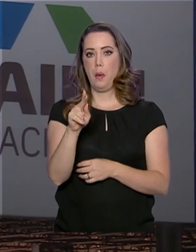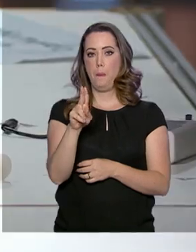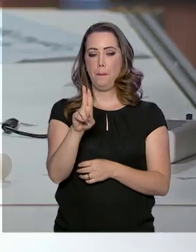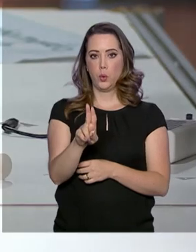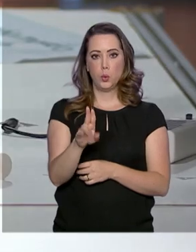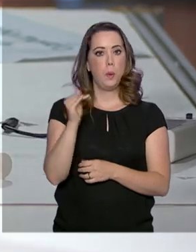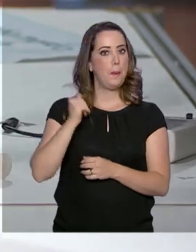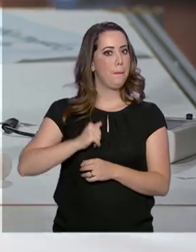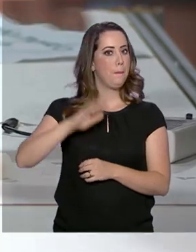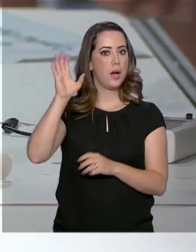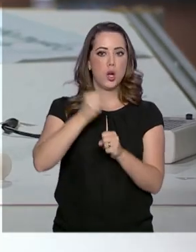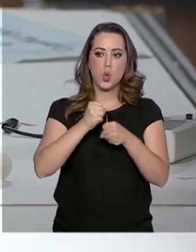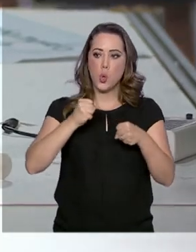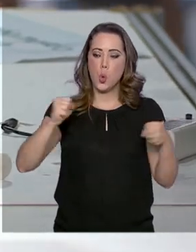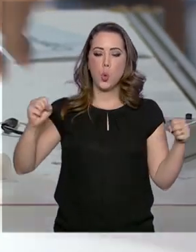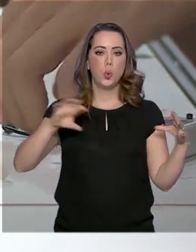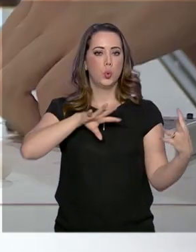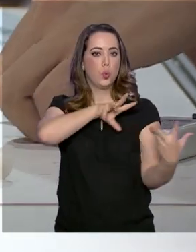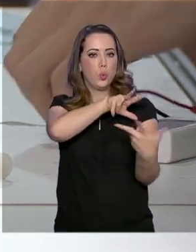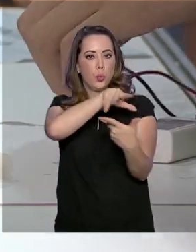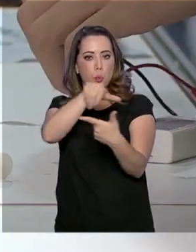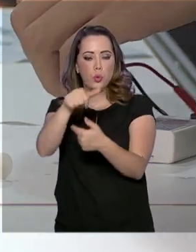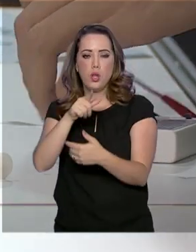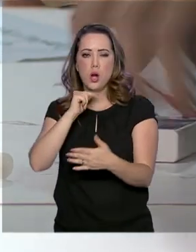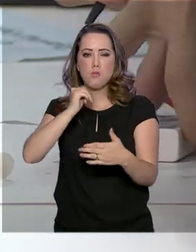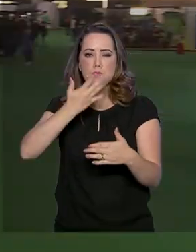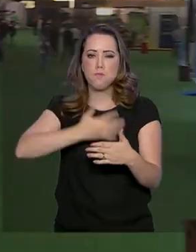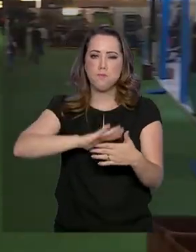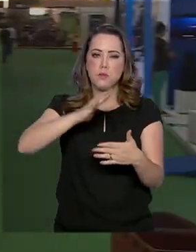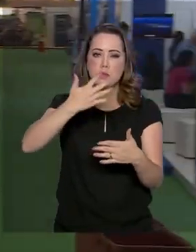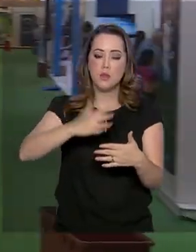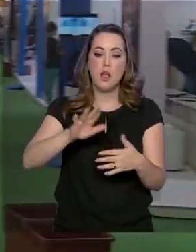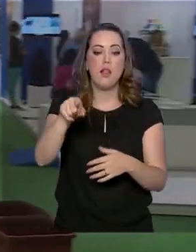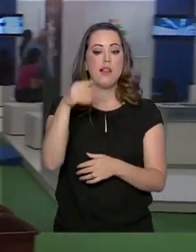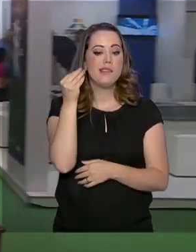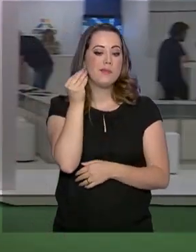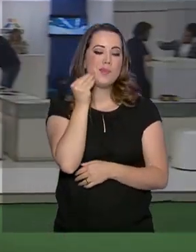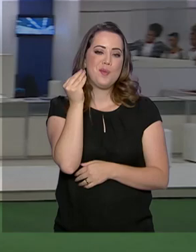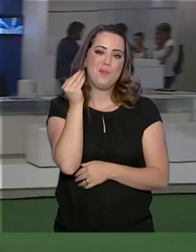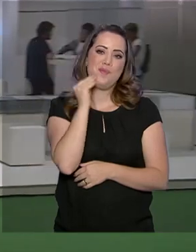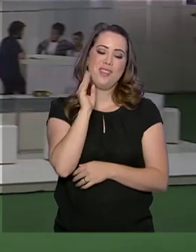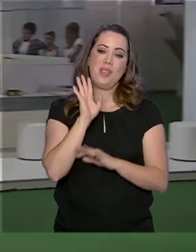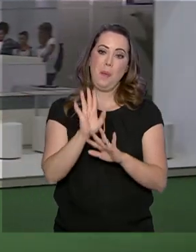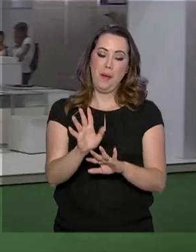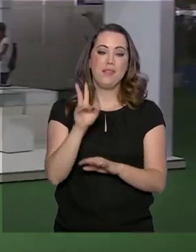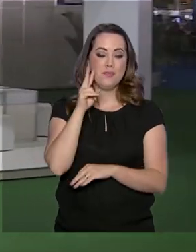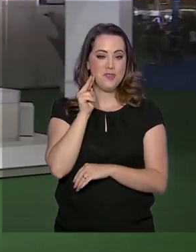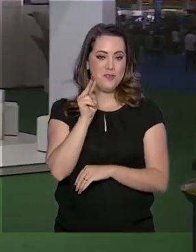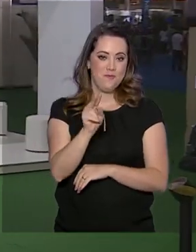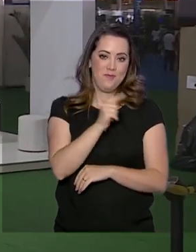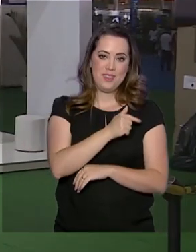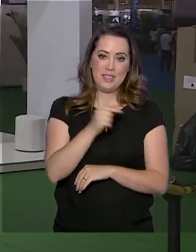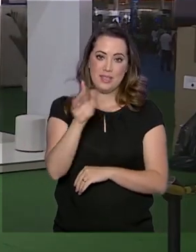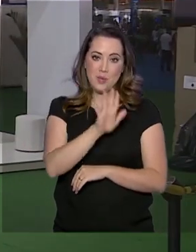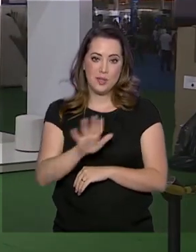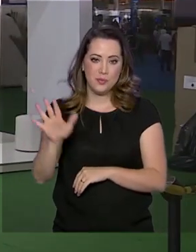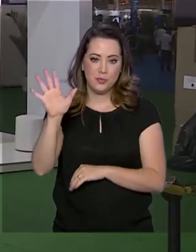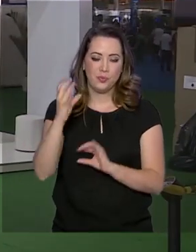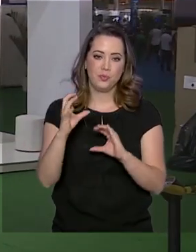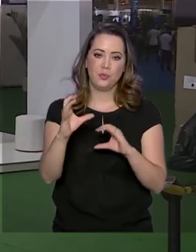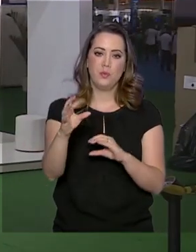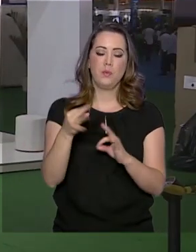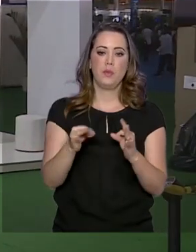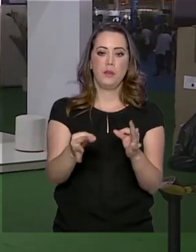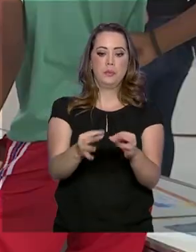mundo. E a inovação, que ainda é experimento, claro, está em exposição na Semana Nacional de Ciência e